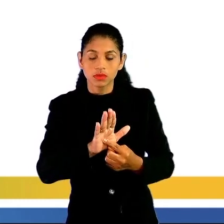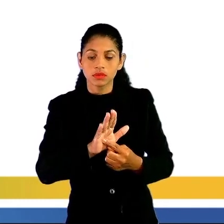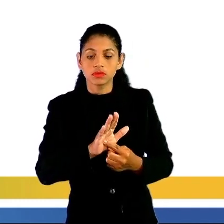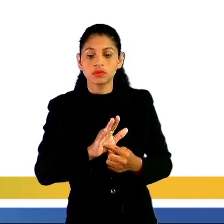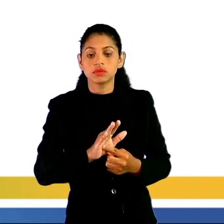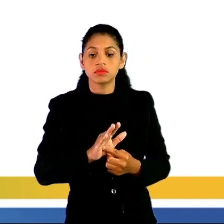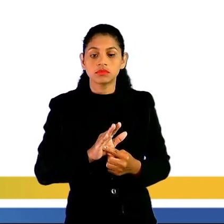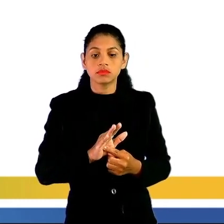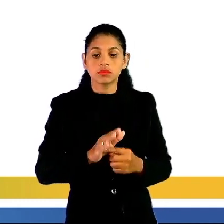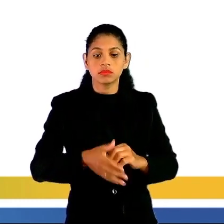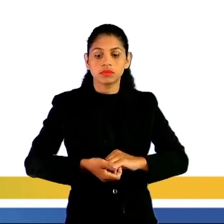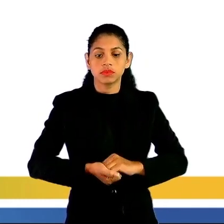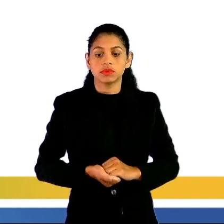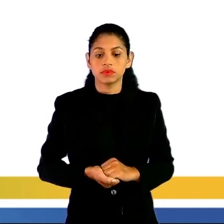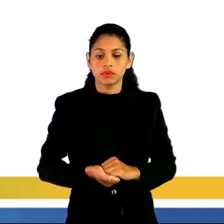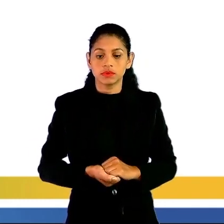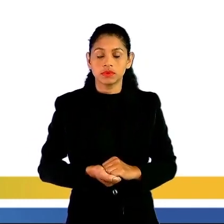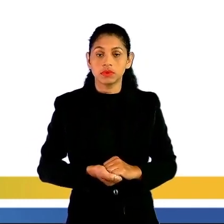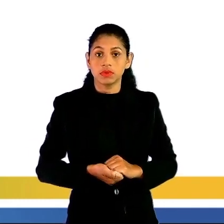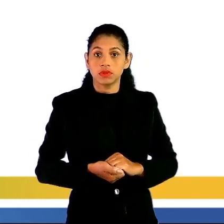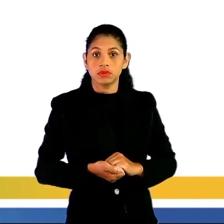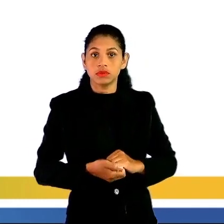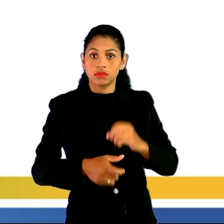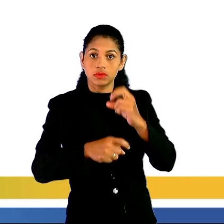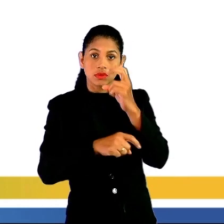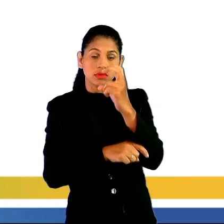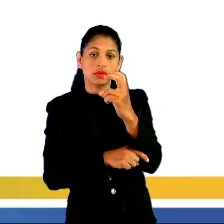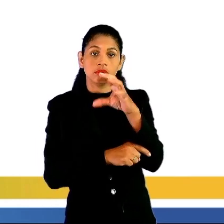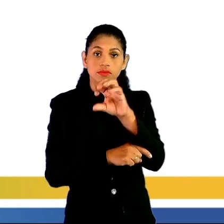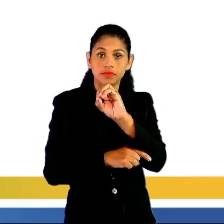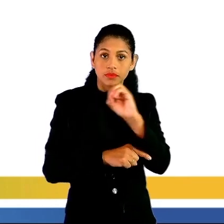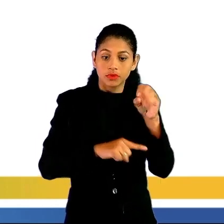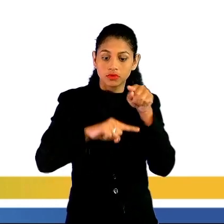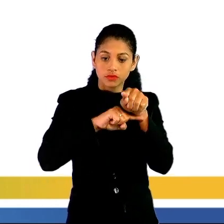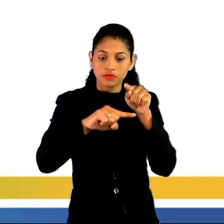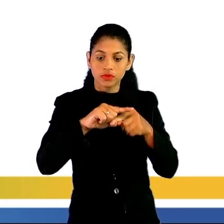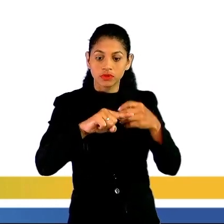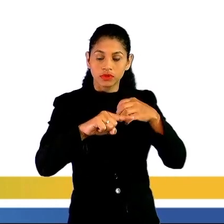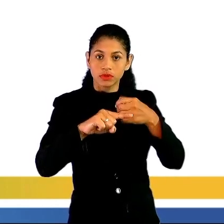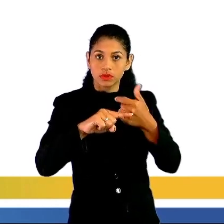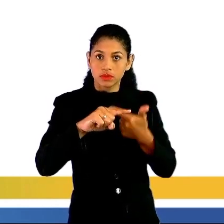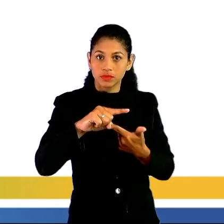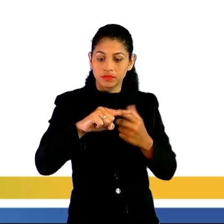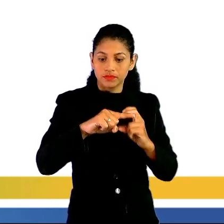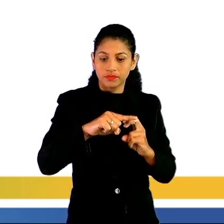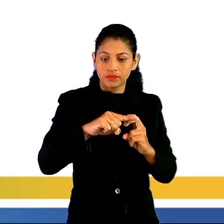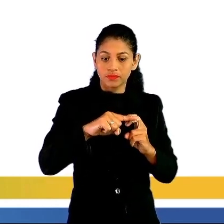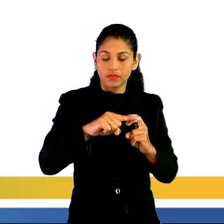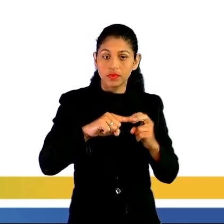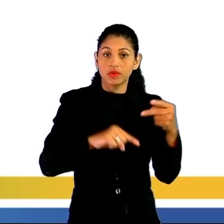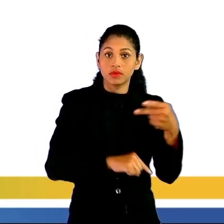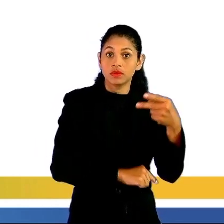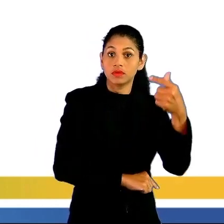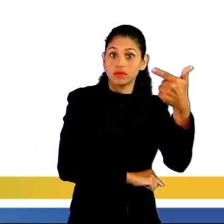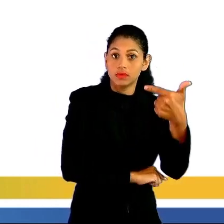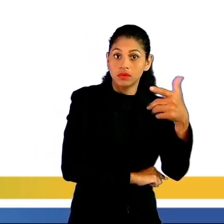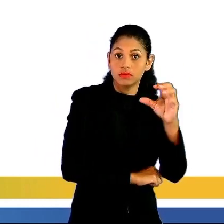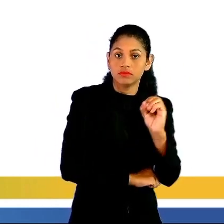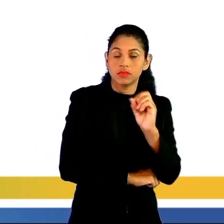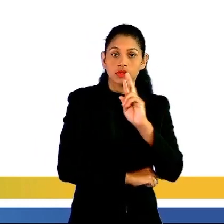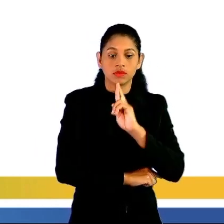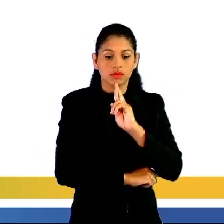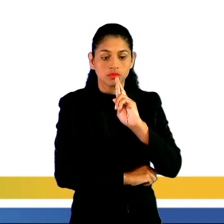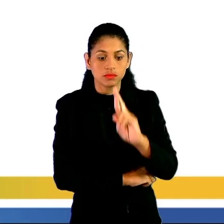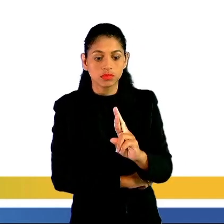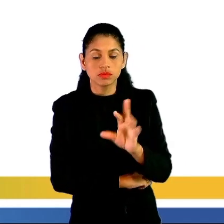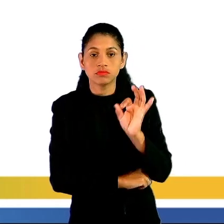25 vai ser igual a 20. Portanto, a alternativa correta é letra E.